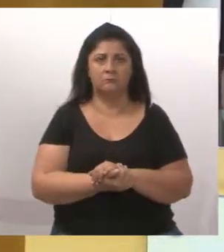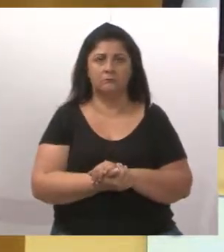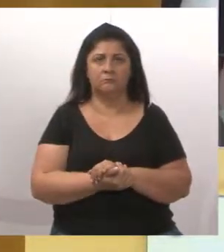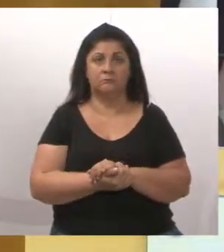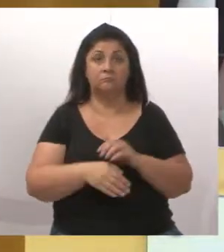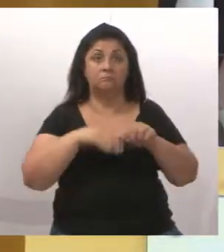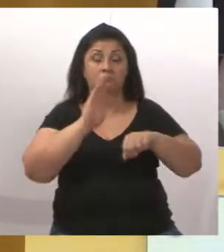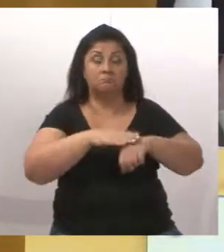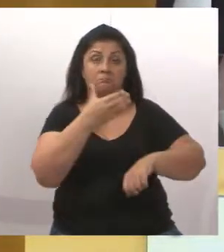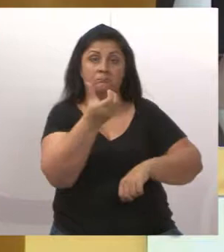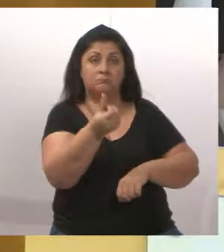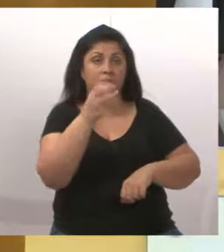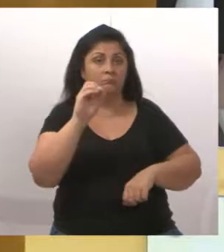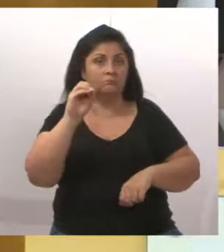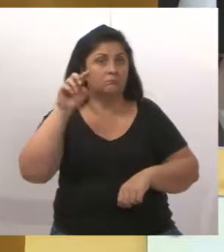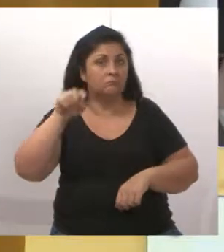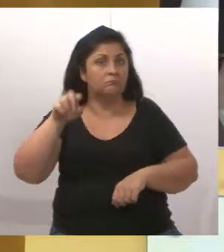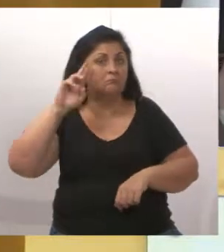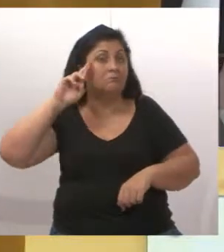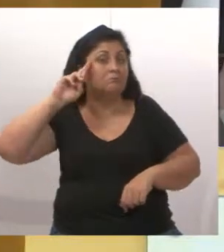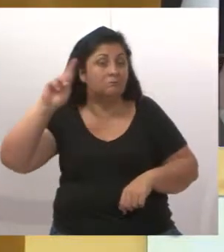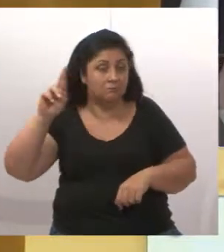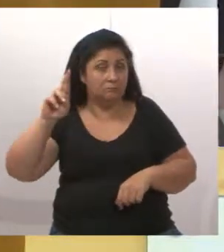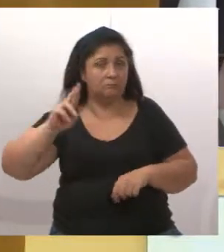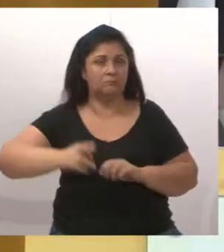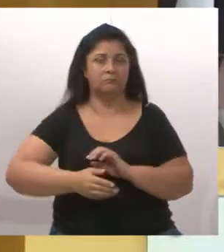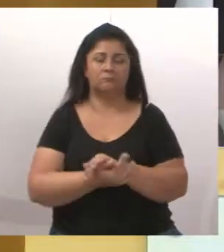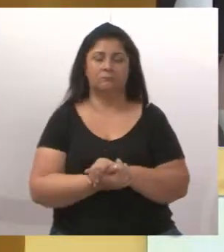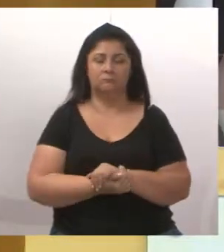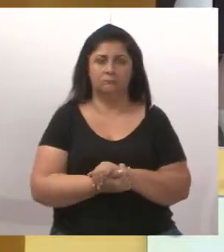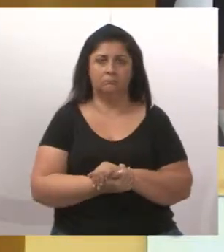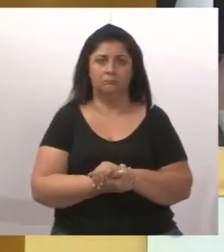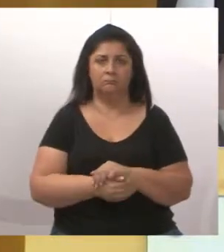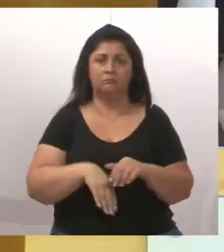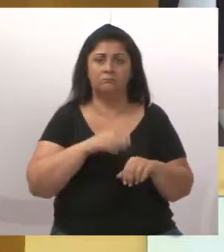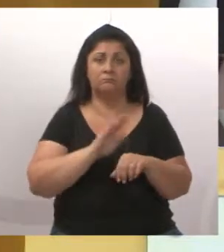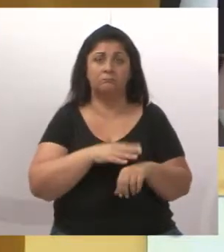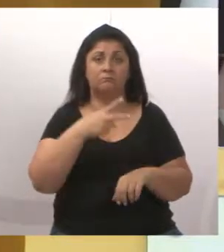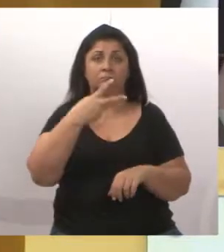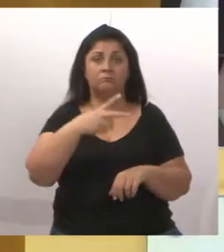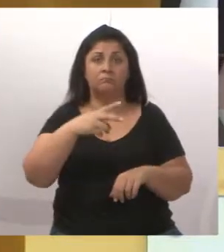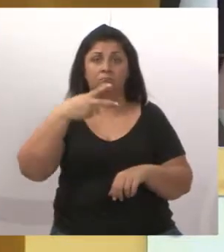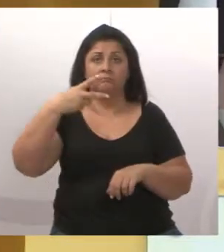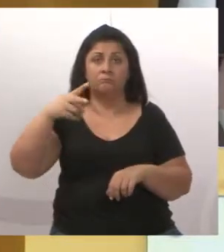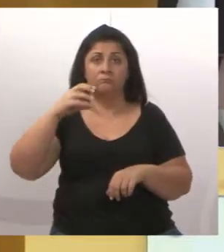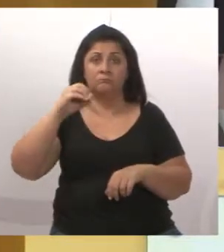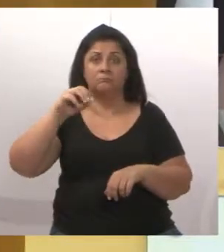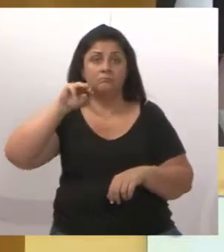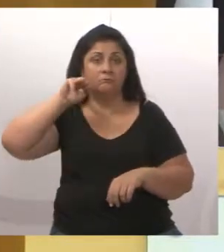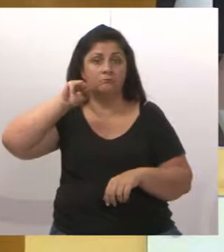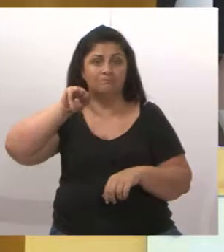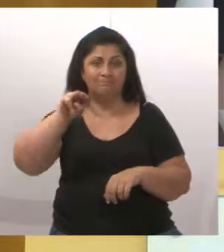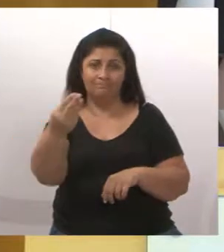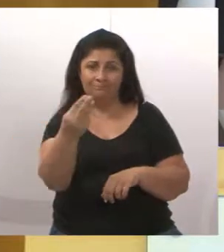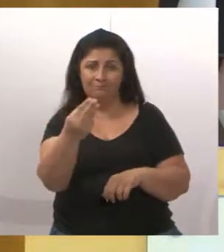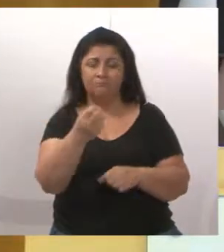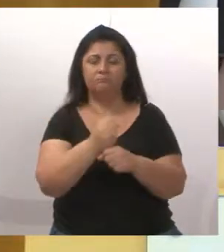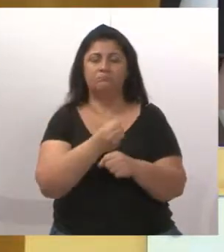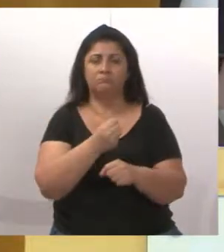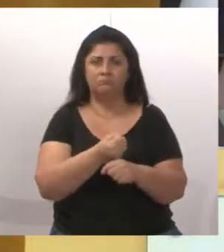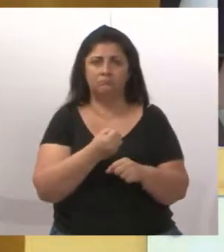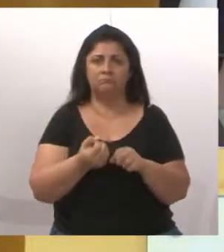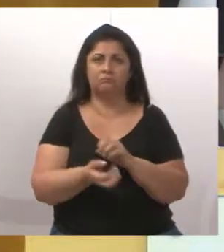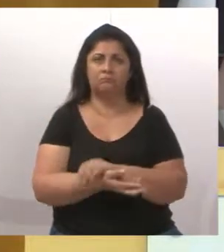Mais de 600 mil reais por dia. Mais de 220 milhões de reais por ano.